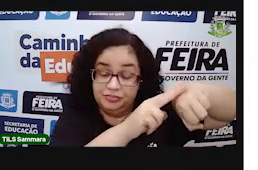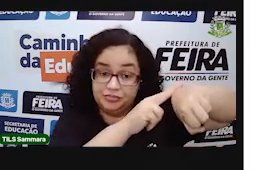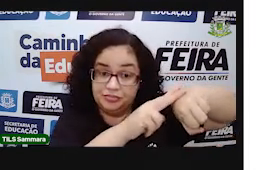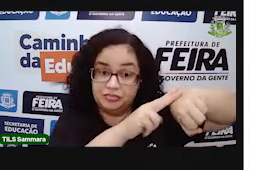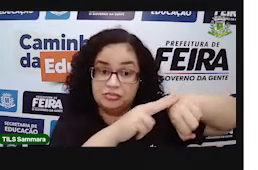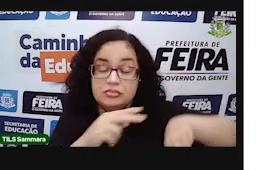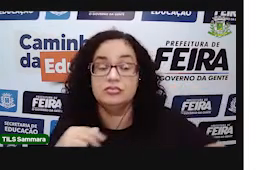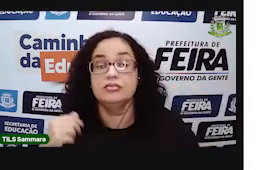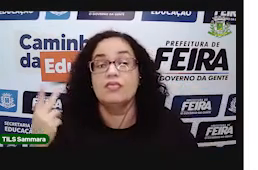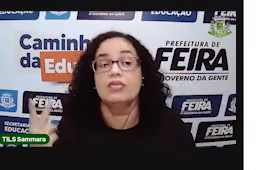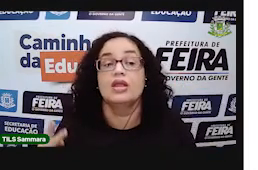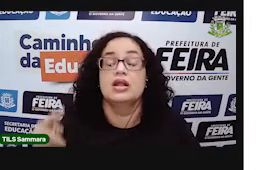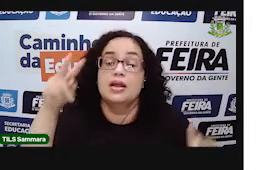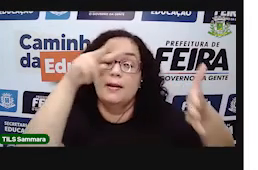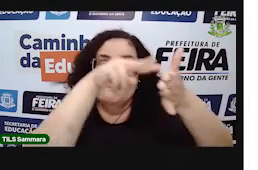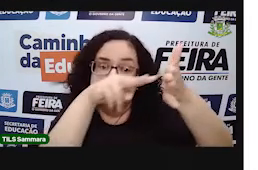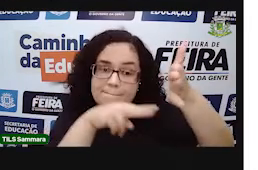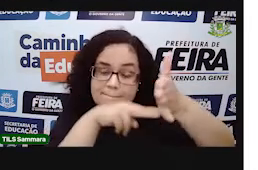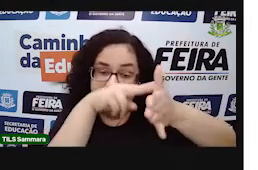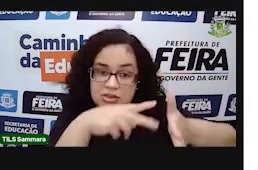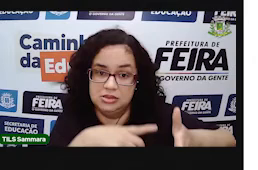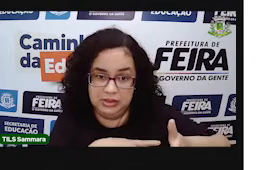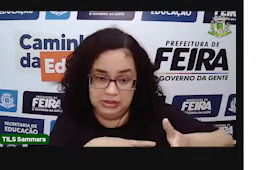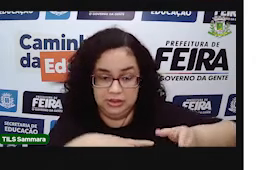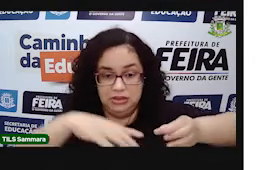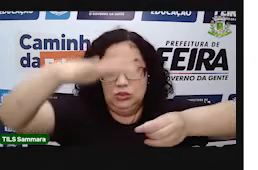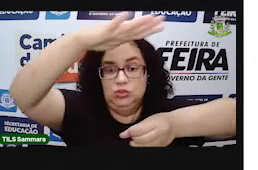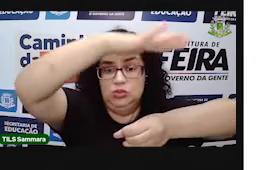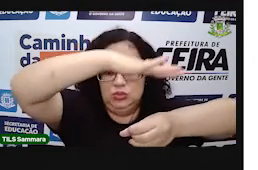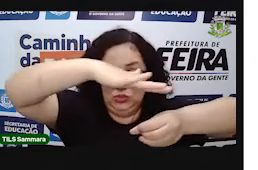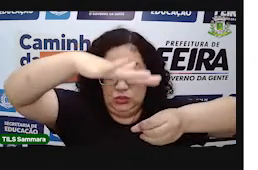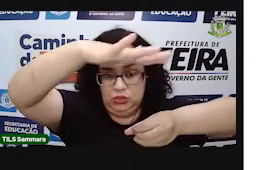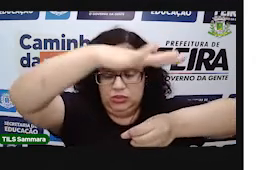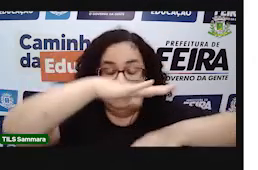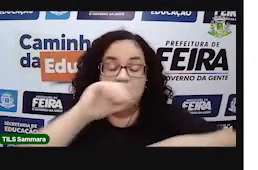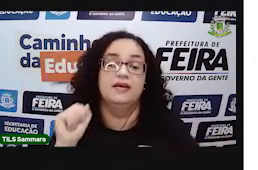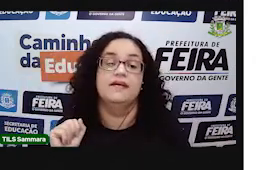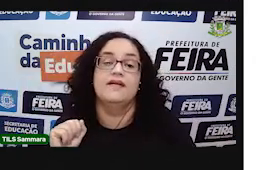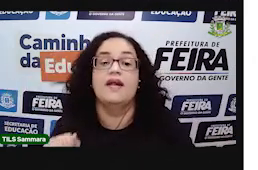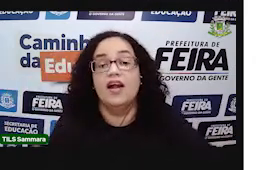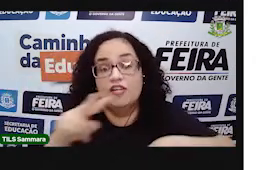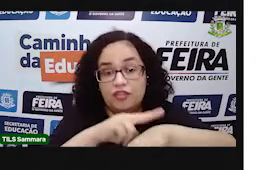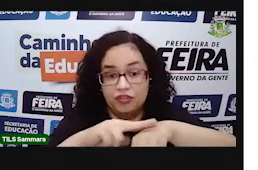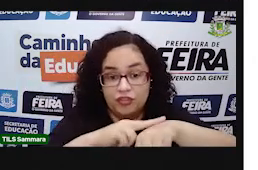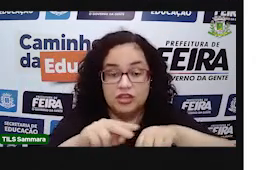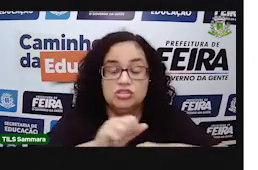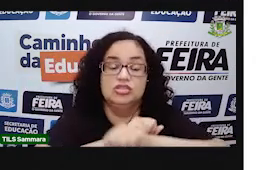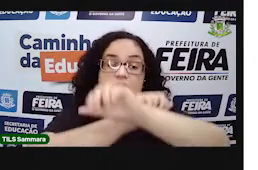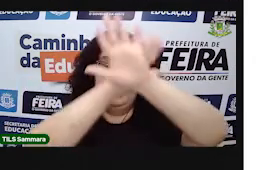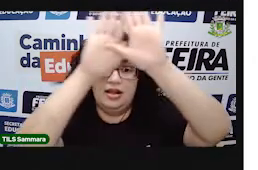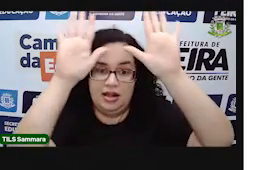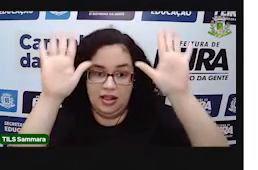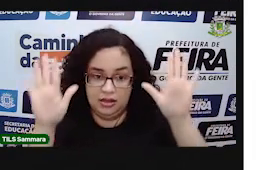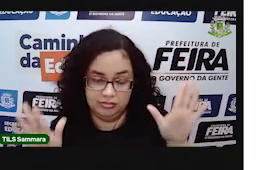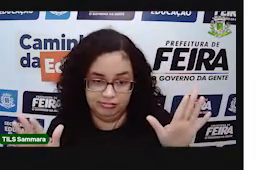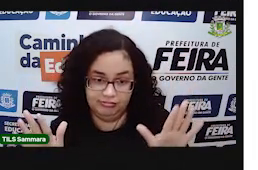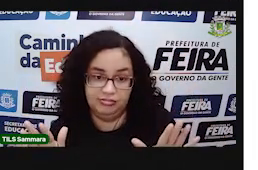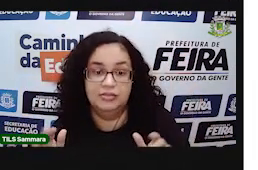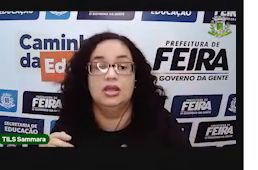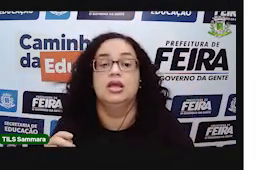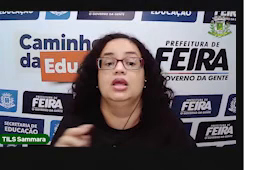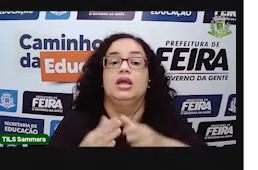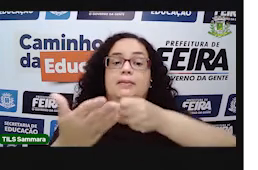verde, né? Veja que nesse prisma, a gente tem uma tampa em cima. Essa tampa de verde claro aqui, ó,